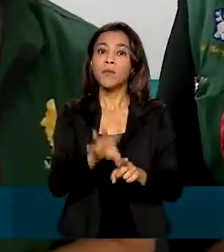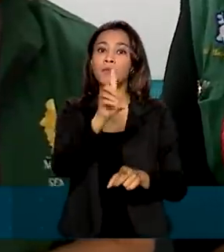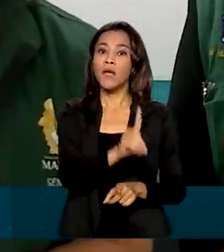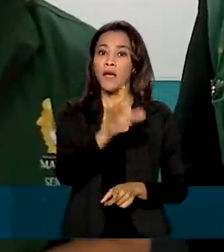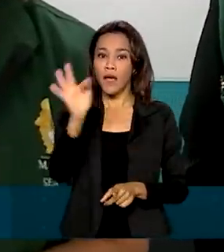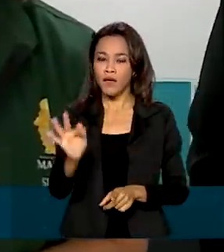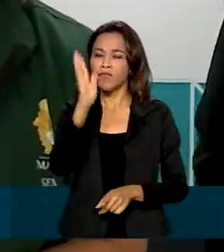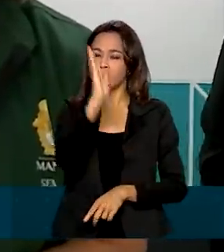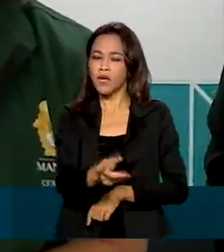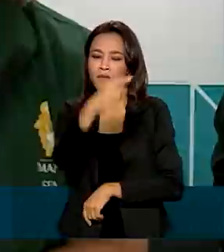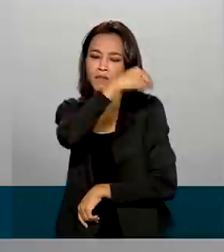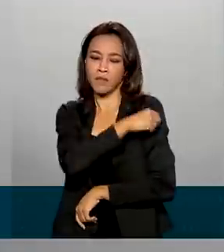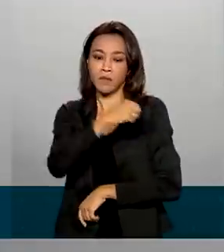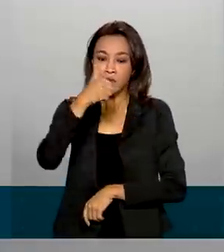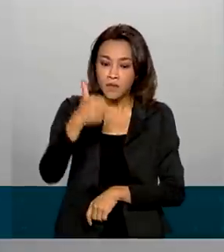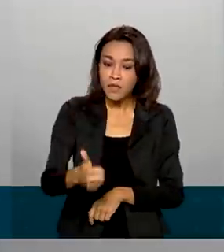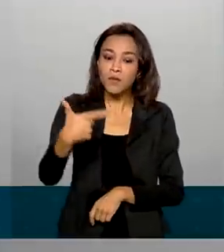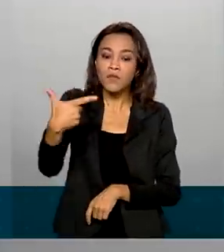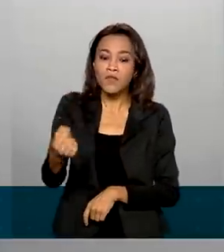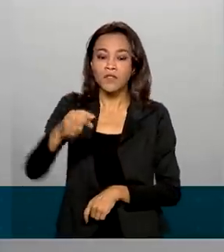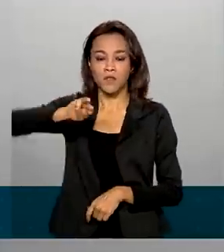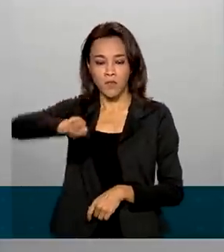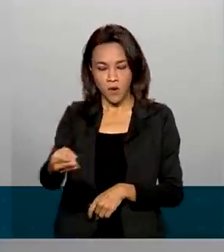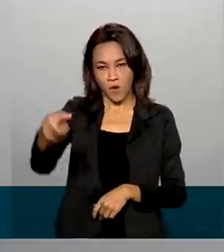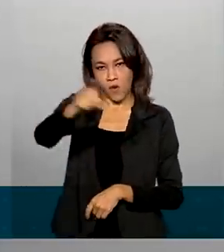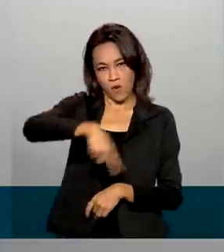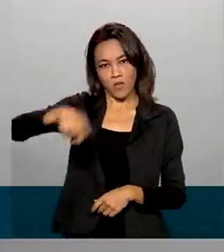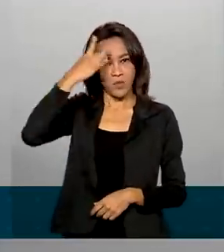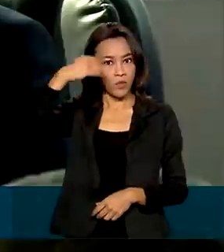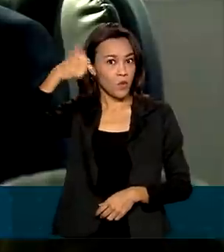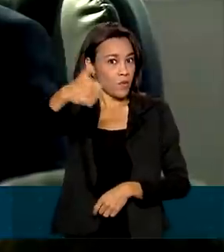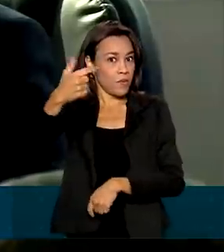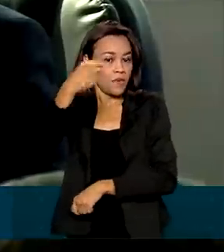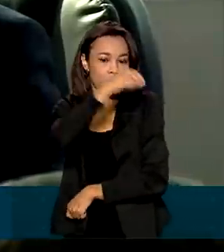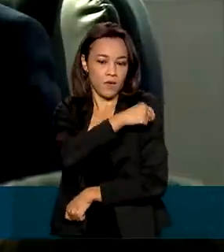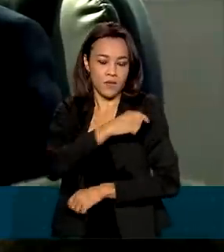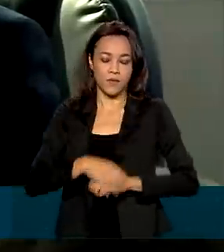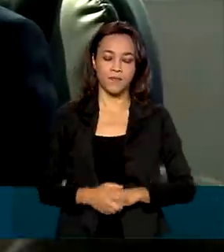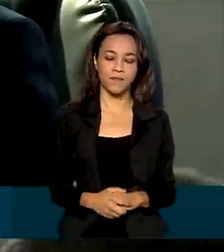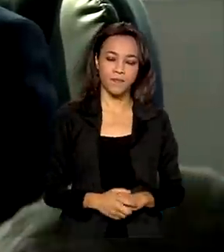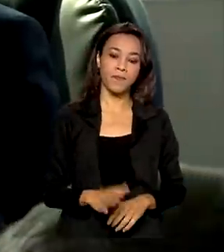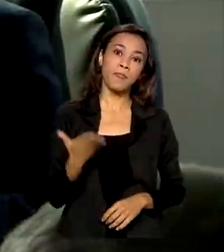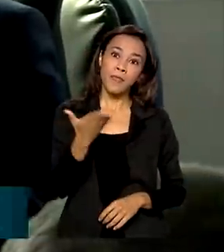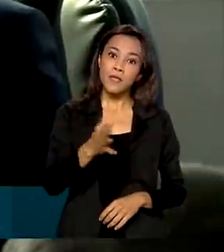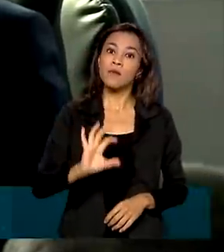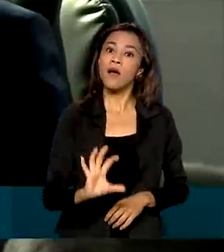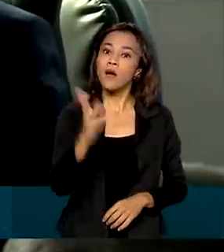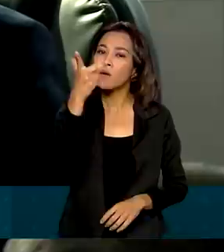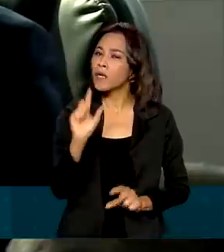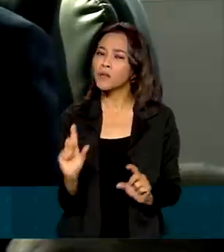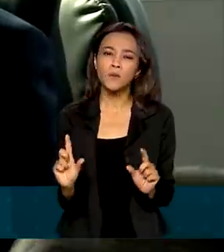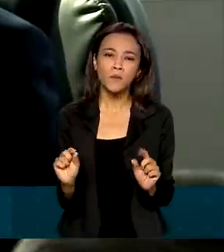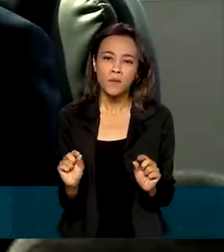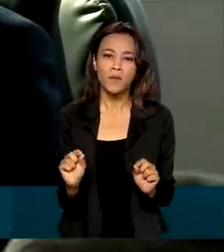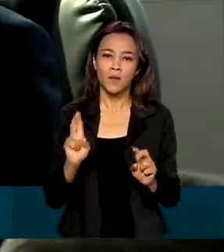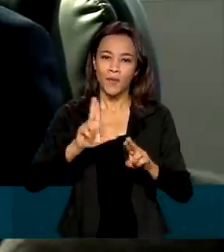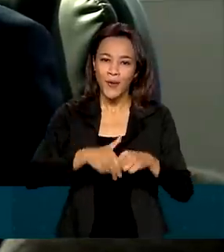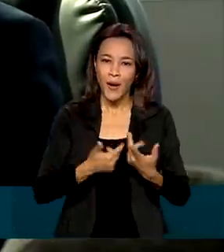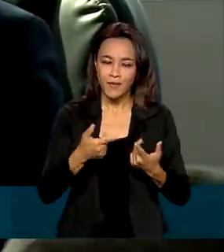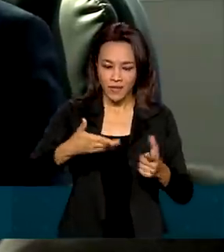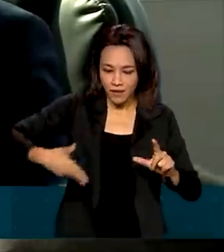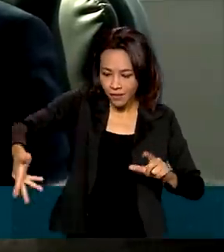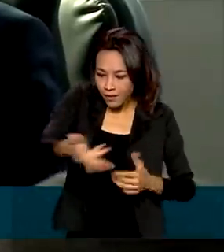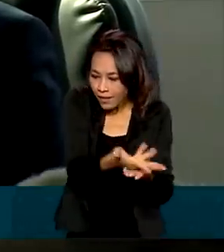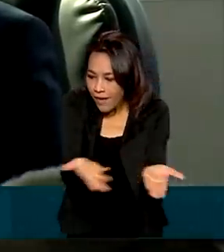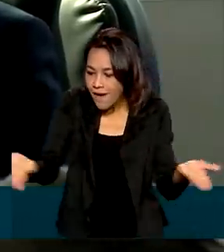e já vacinou mais de 120 milhões de pessoas com a primeira dose. Isso acontece por conta de toda essa logística,